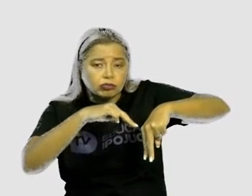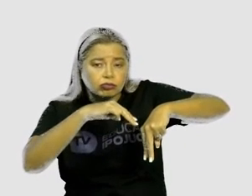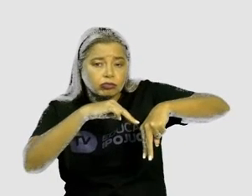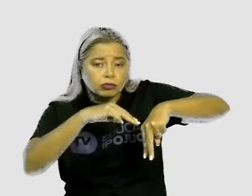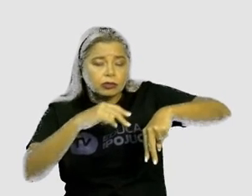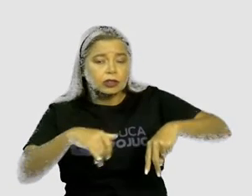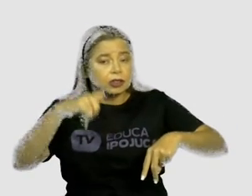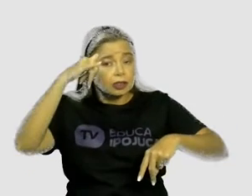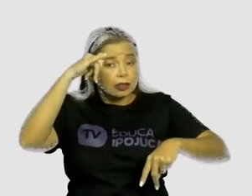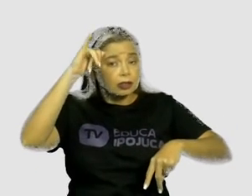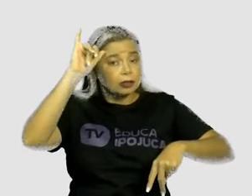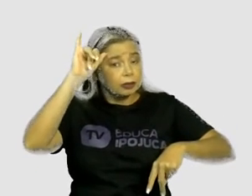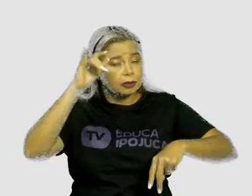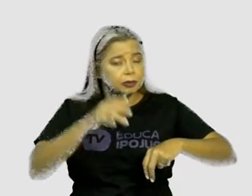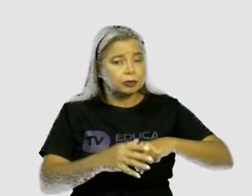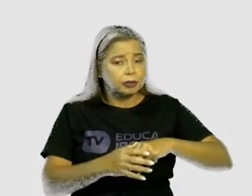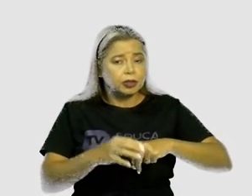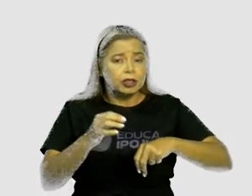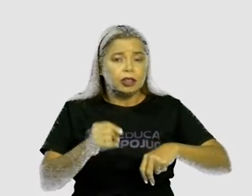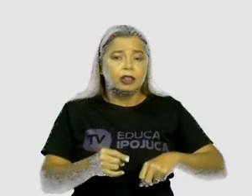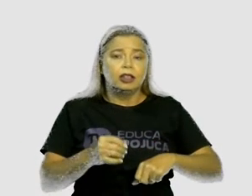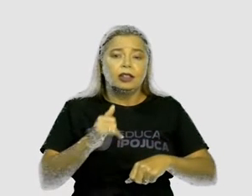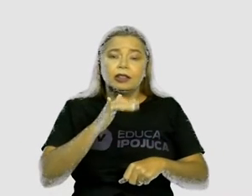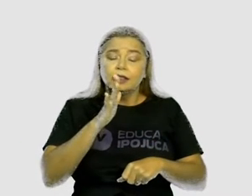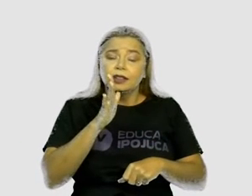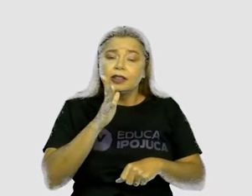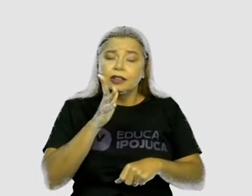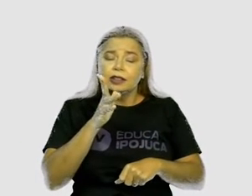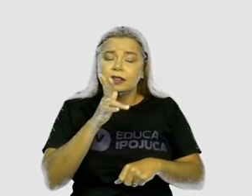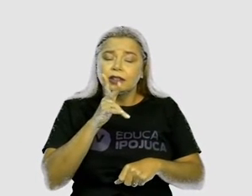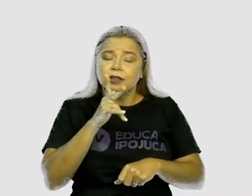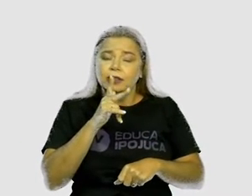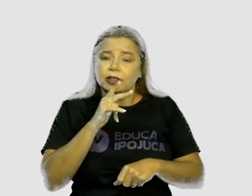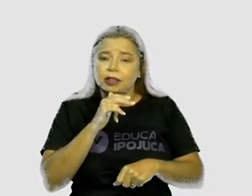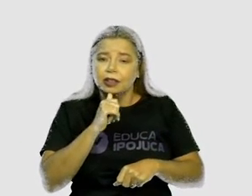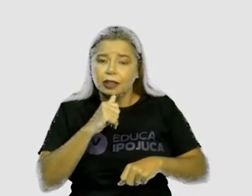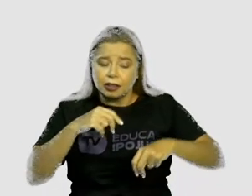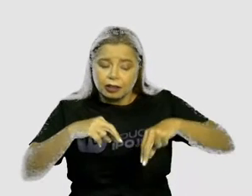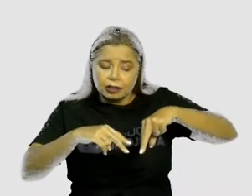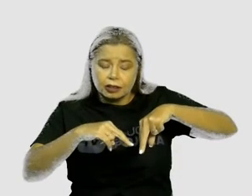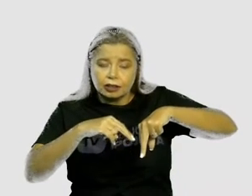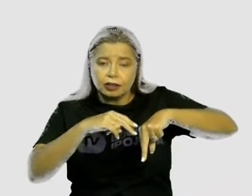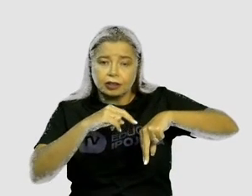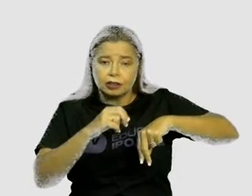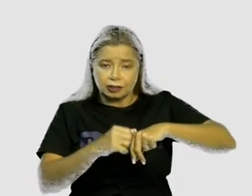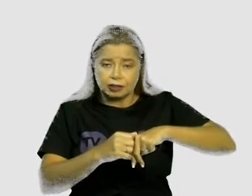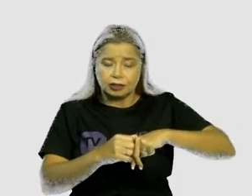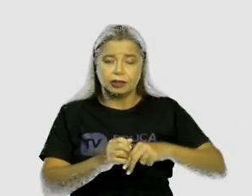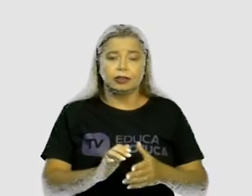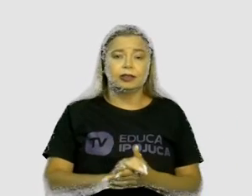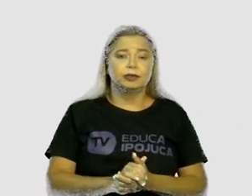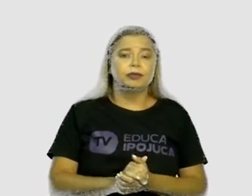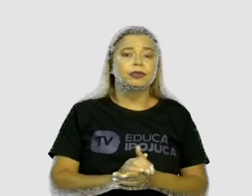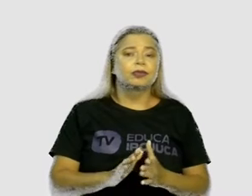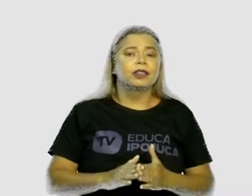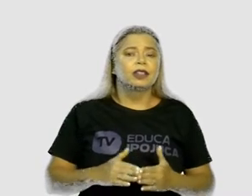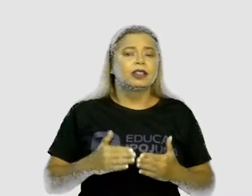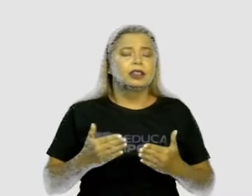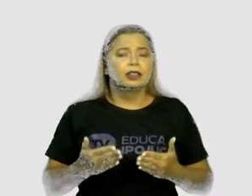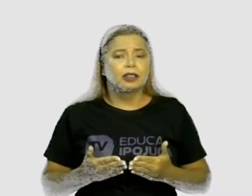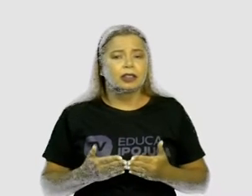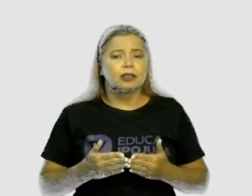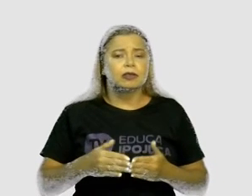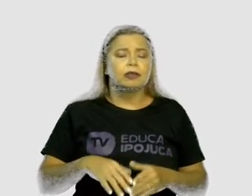Com essa formigaria, tudo picante sem dó, o lombo do boi ardia mais do que na luz do sol,